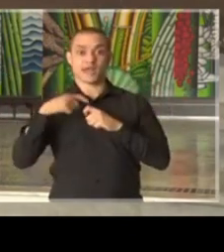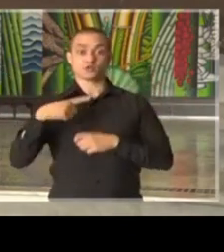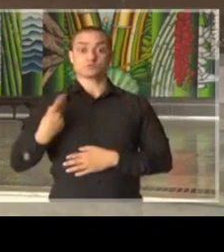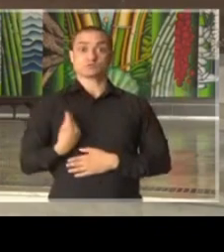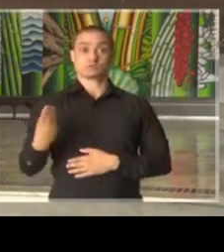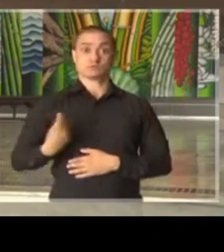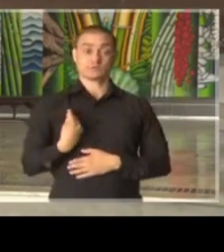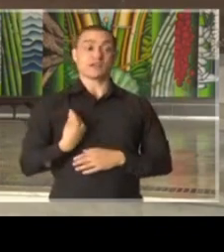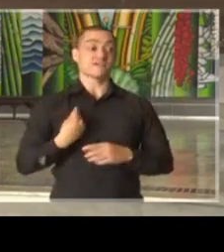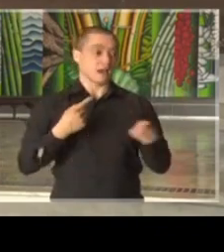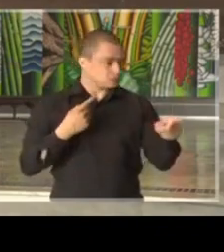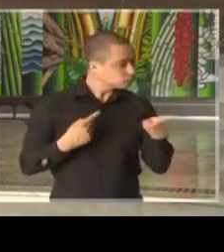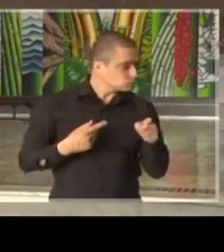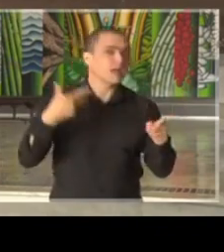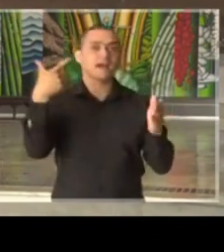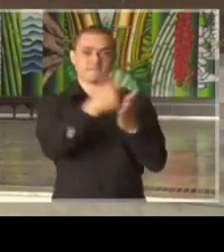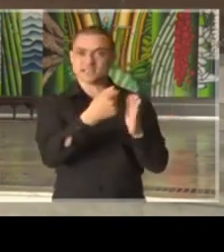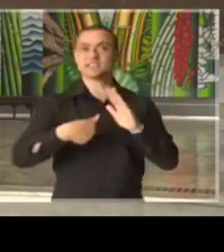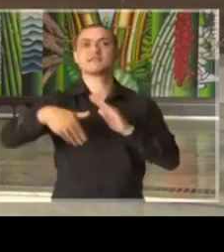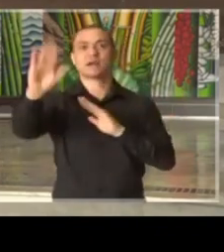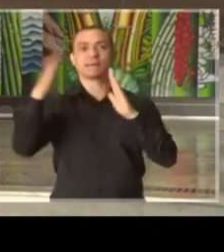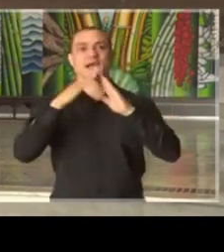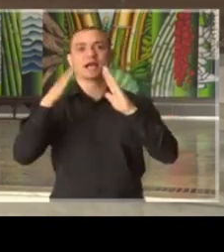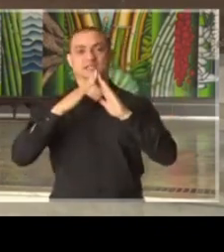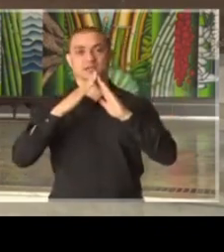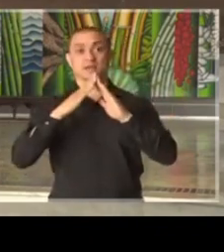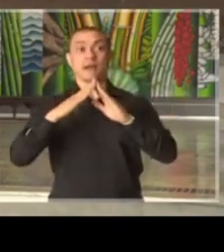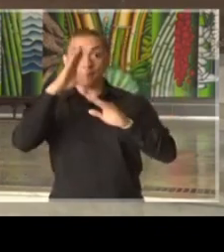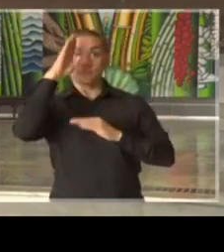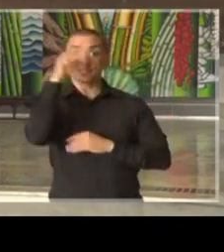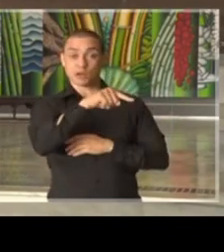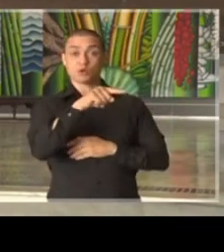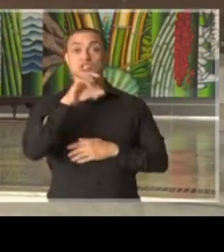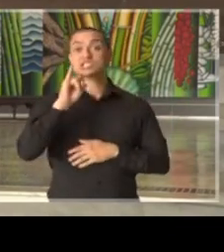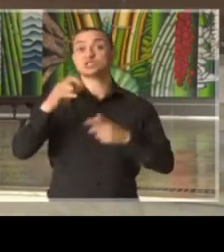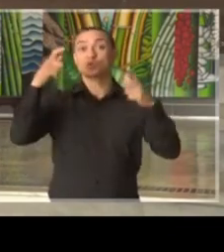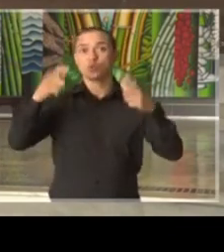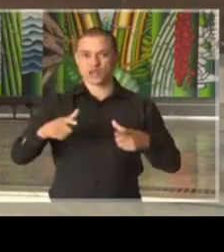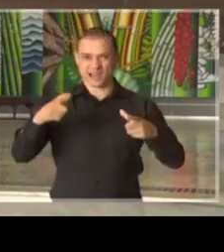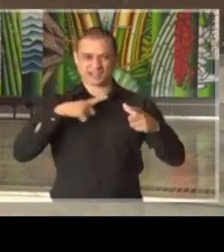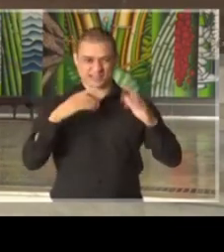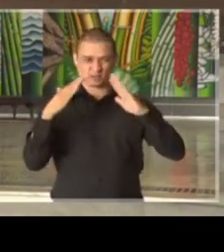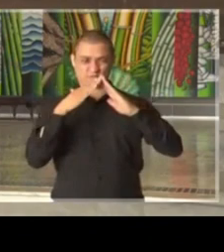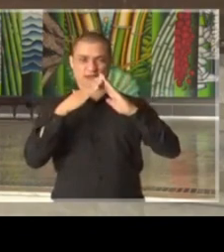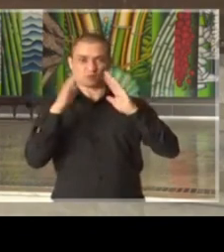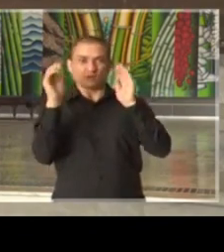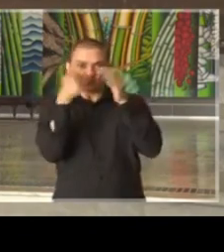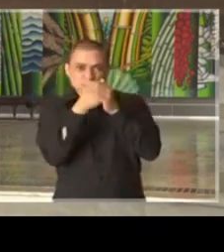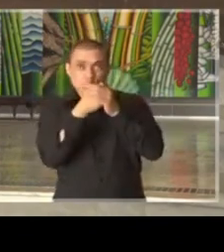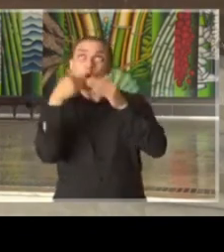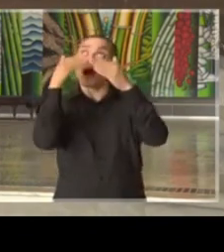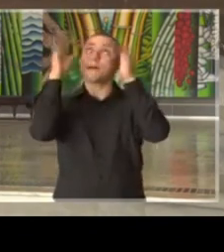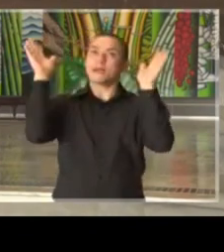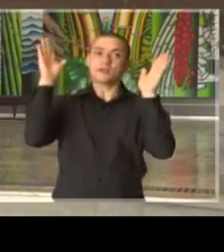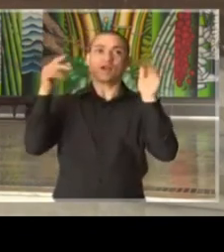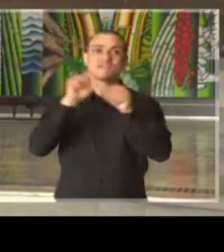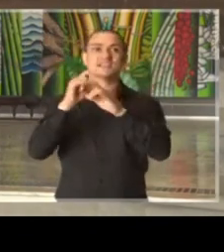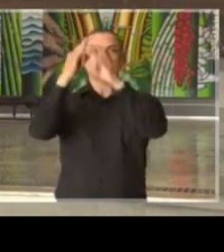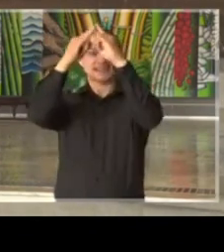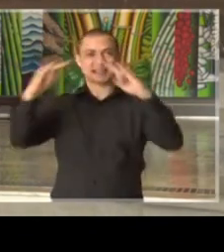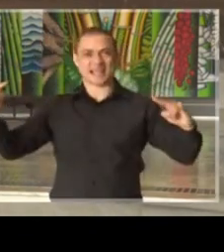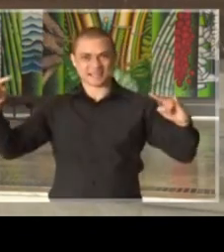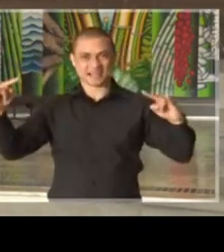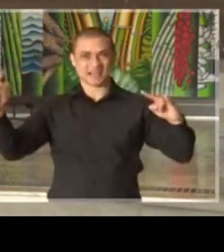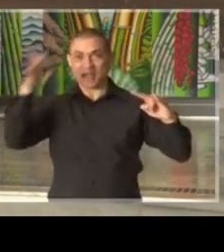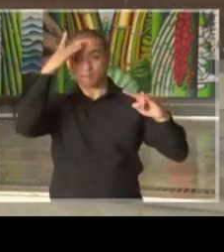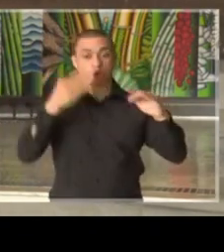é vacinada e as pessoas então se retiram da unidade. As unidades que têm espaço externo, nós estamos montando tendas para que as